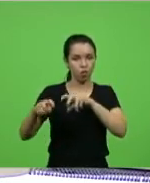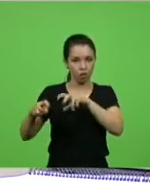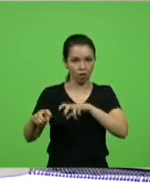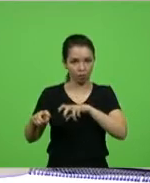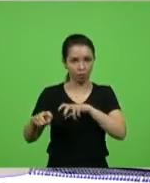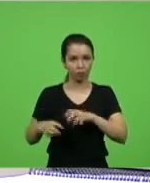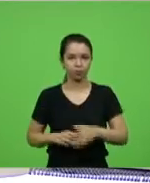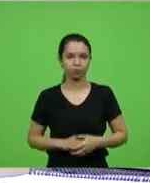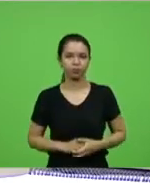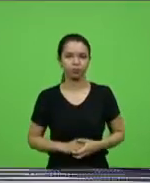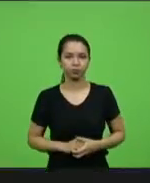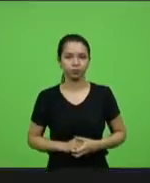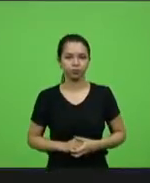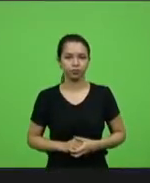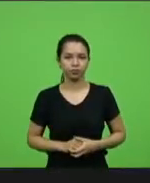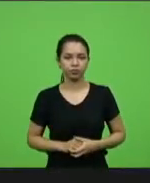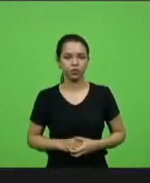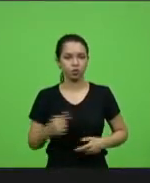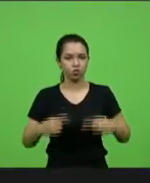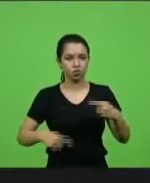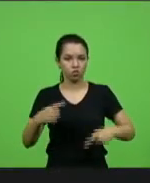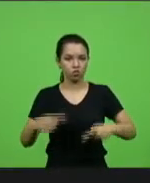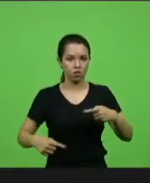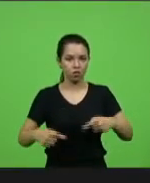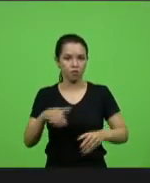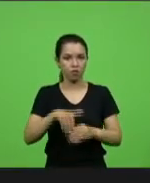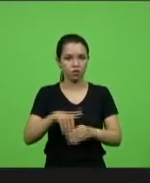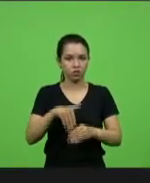discussão, em votação,